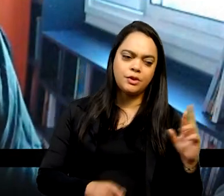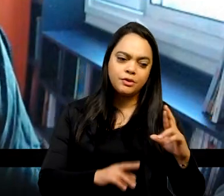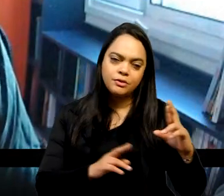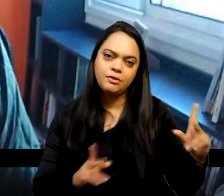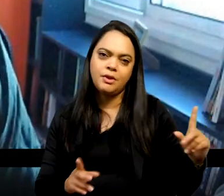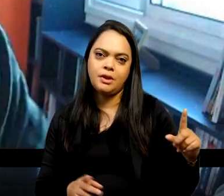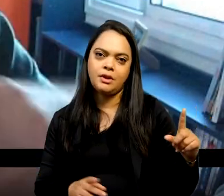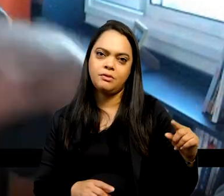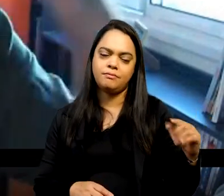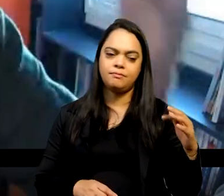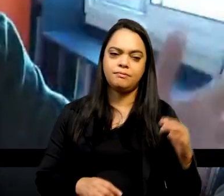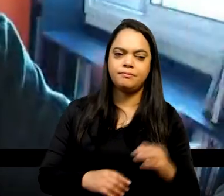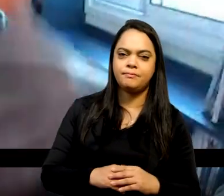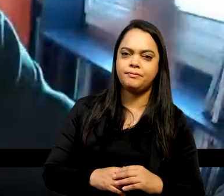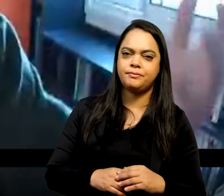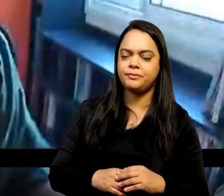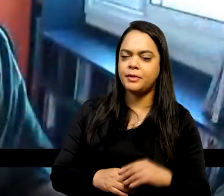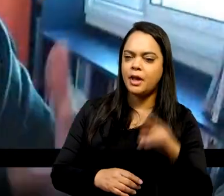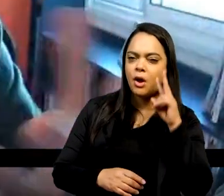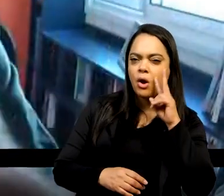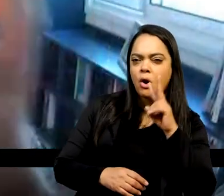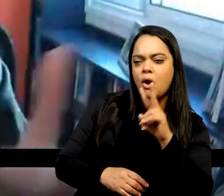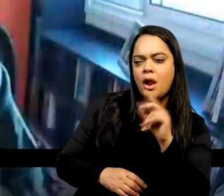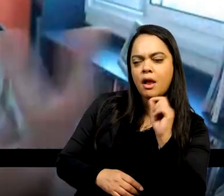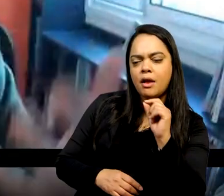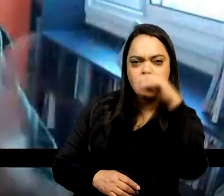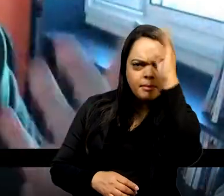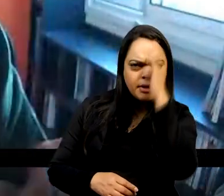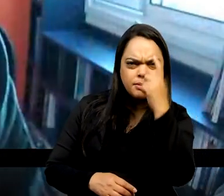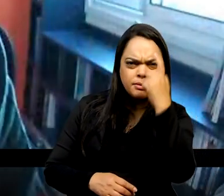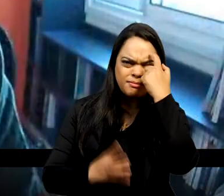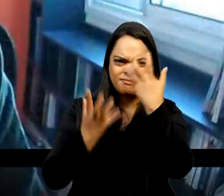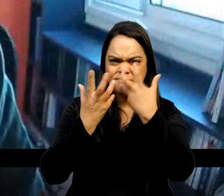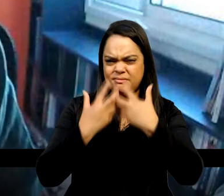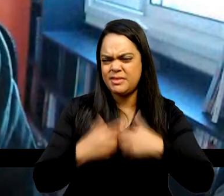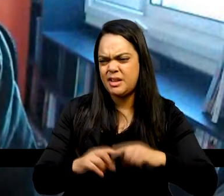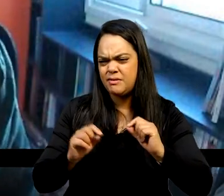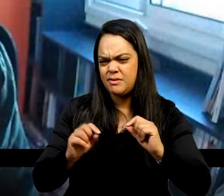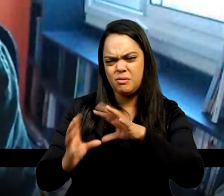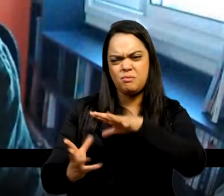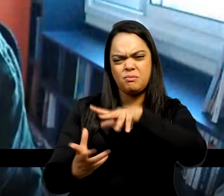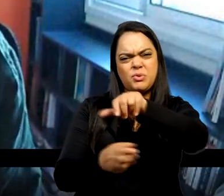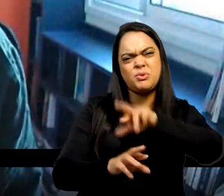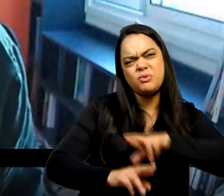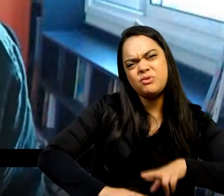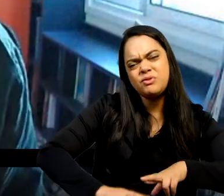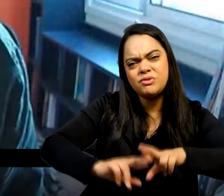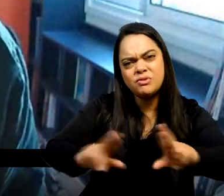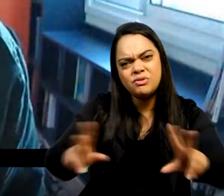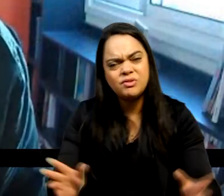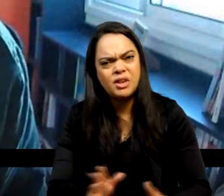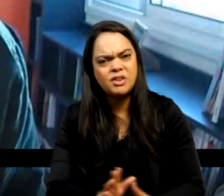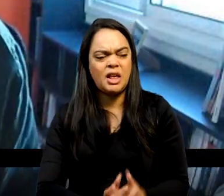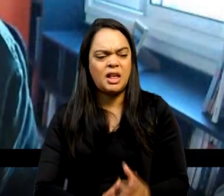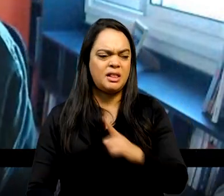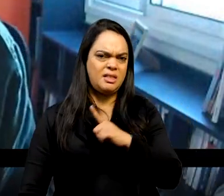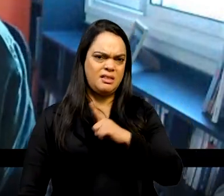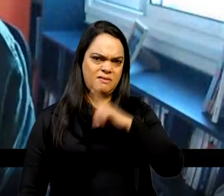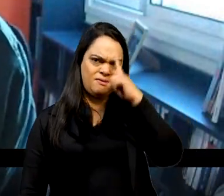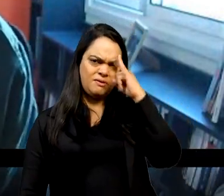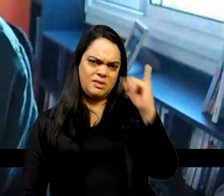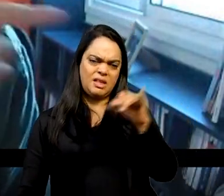estavam dando um salto no escuro, no vazio, e por isso que eles precisavam conduzir o processo. Então, há uma concepção moderna de